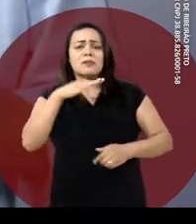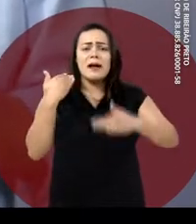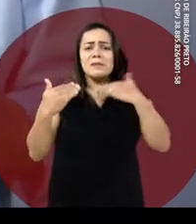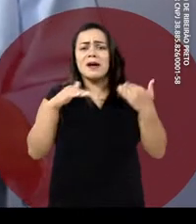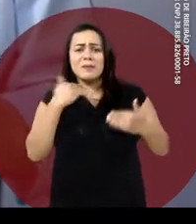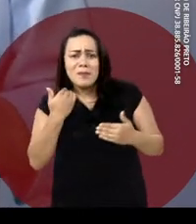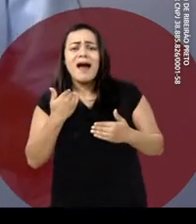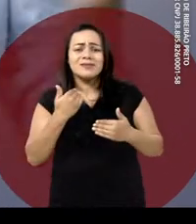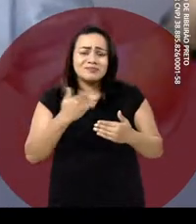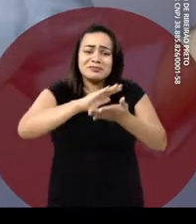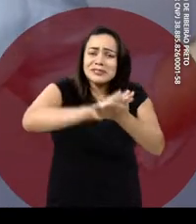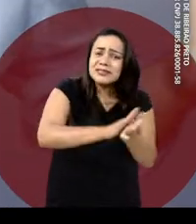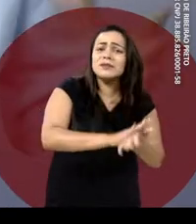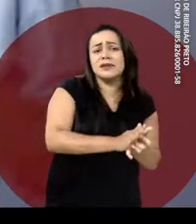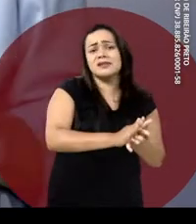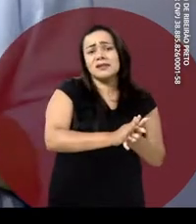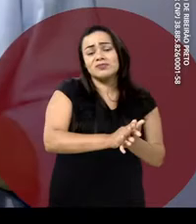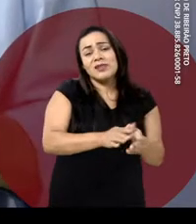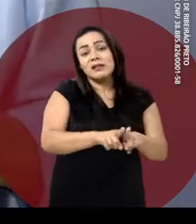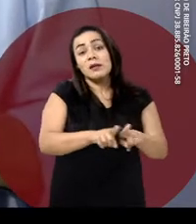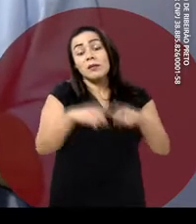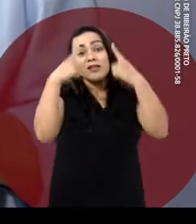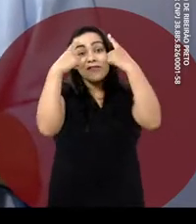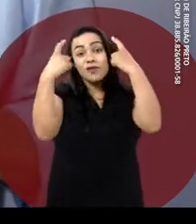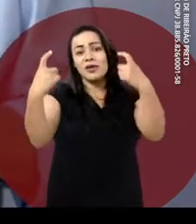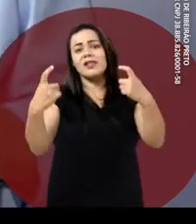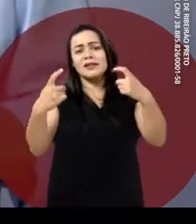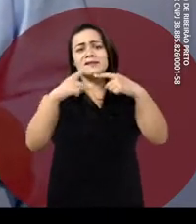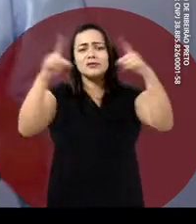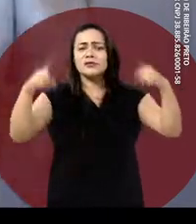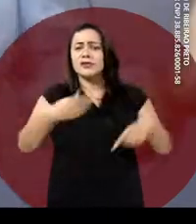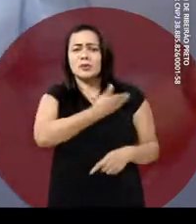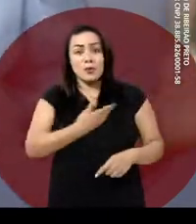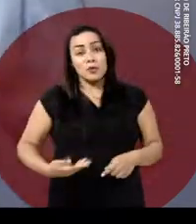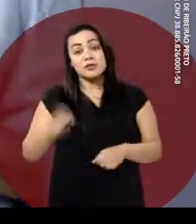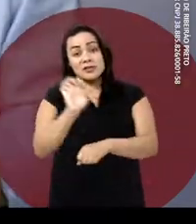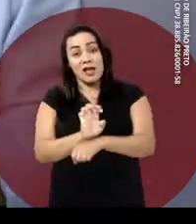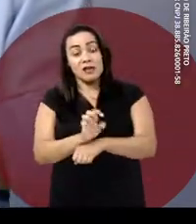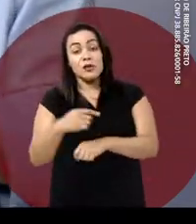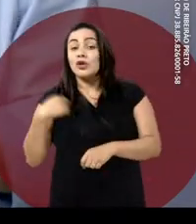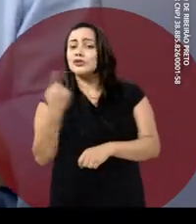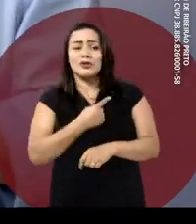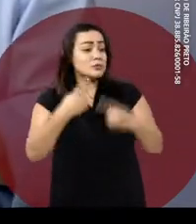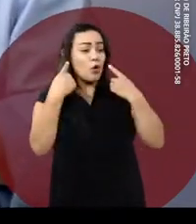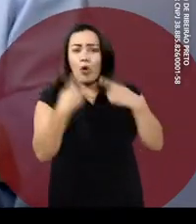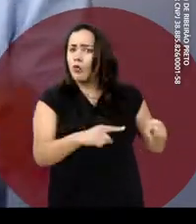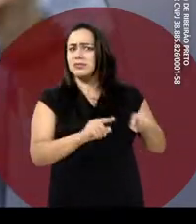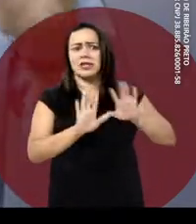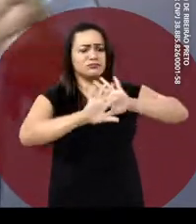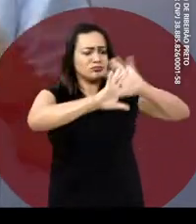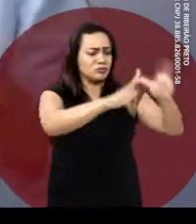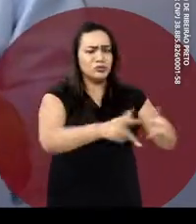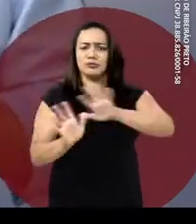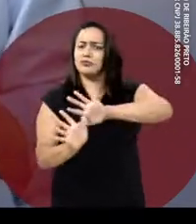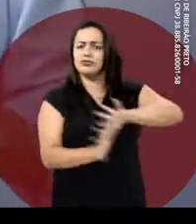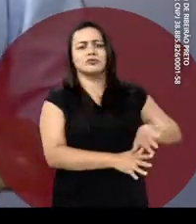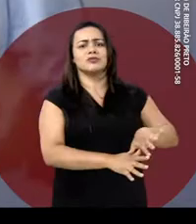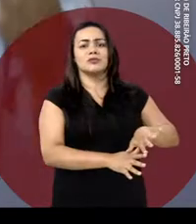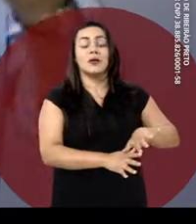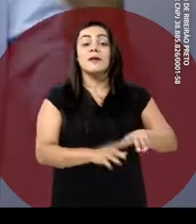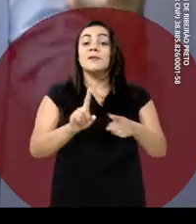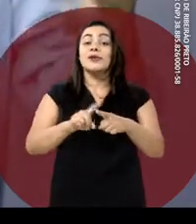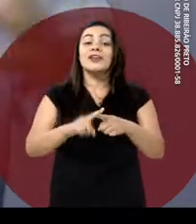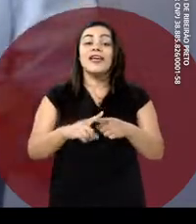motivados pela discriminação e até pela violência de agentes de Estado. Nós combatemos tudo isso, pois consideramos